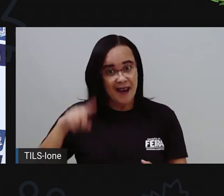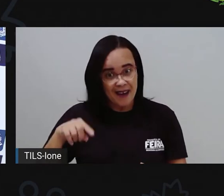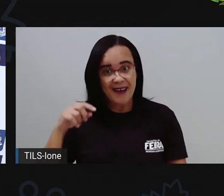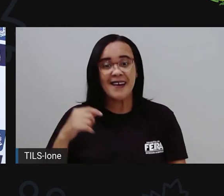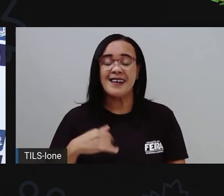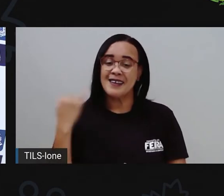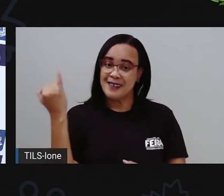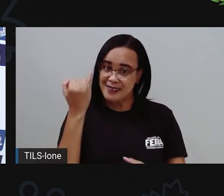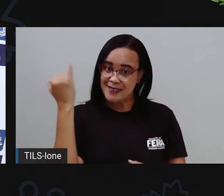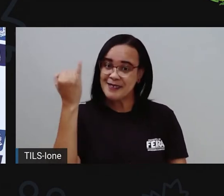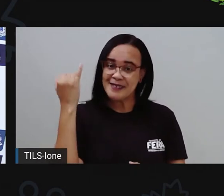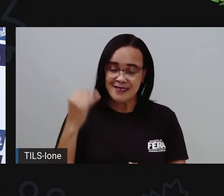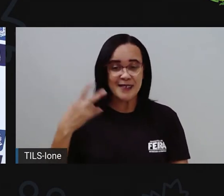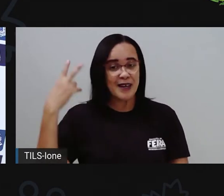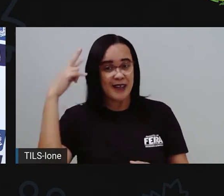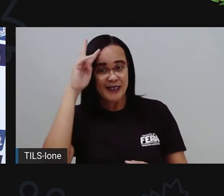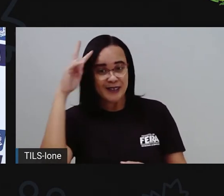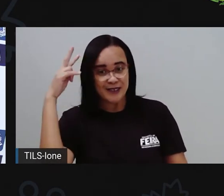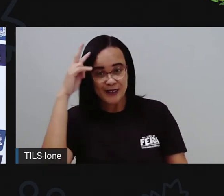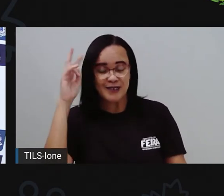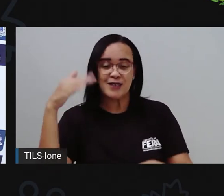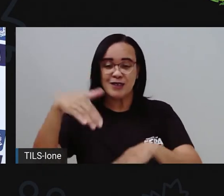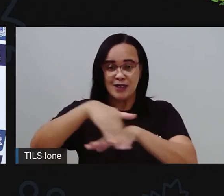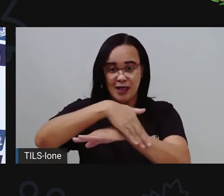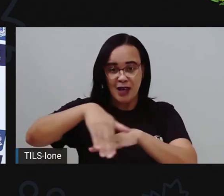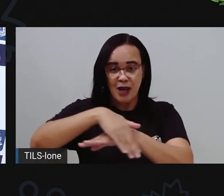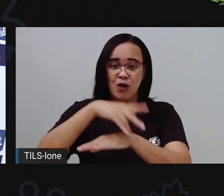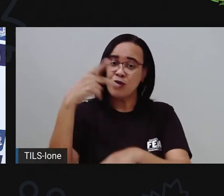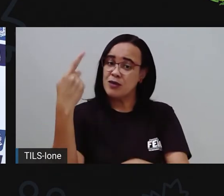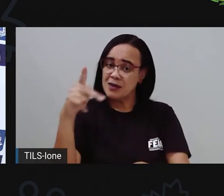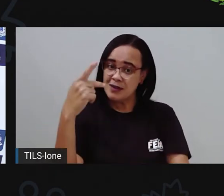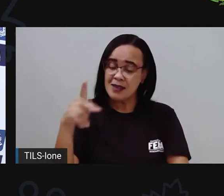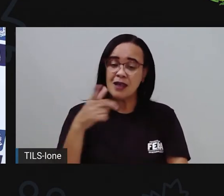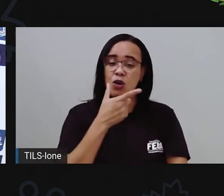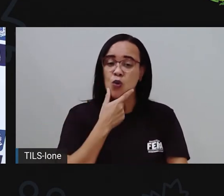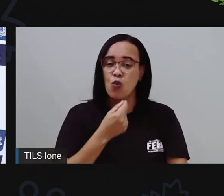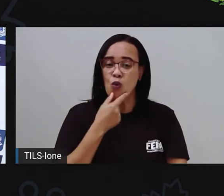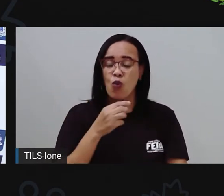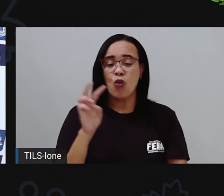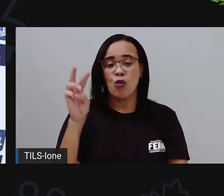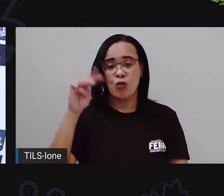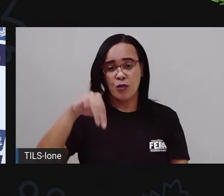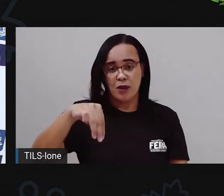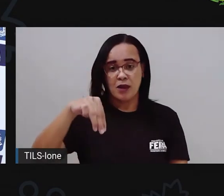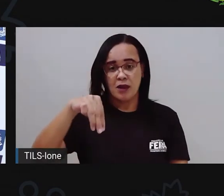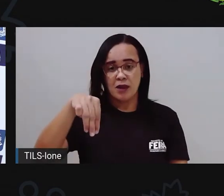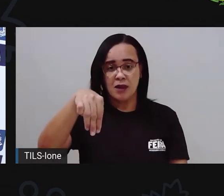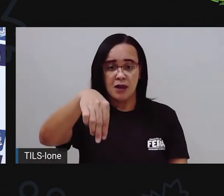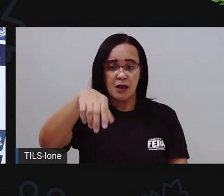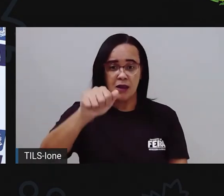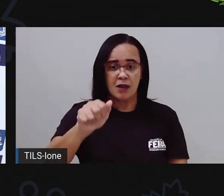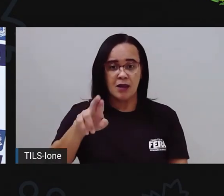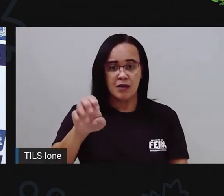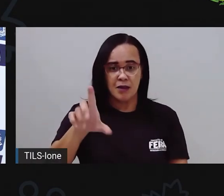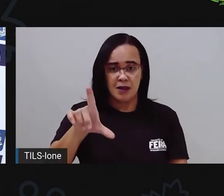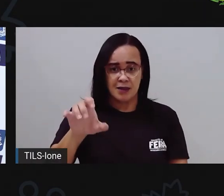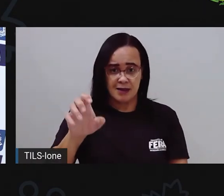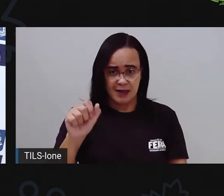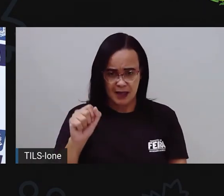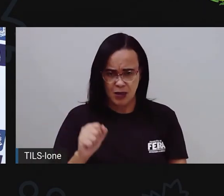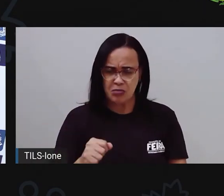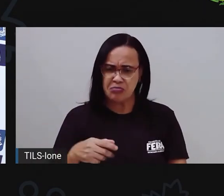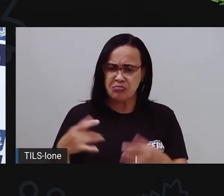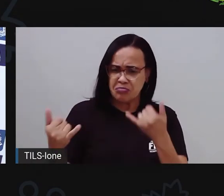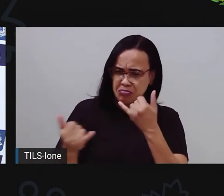história da rua do Marcelo. E vocês acharam a rua dele parecida com a rua de vocês?